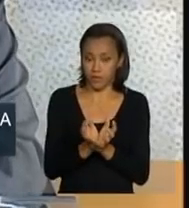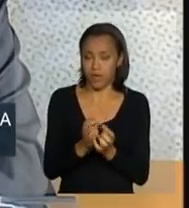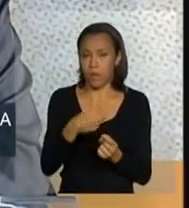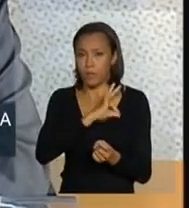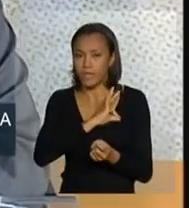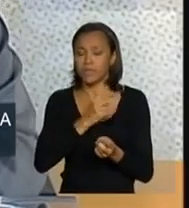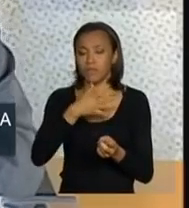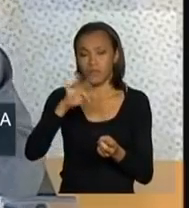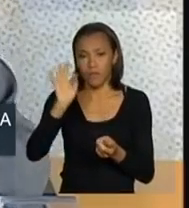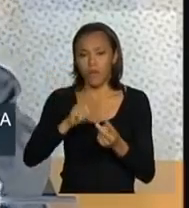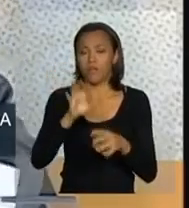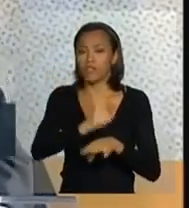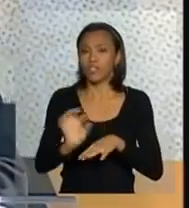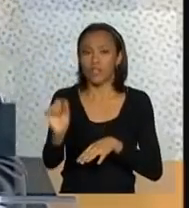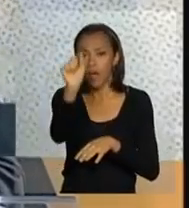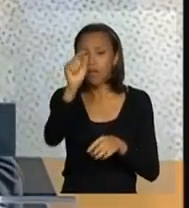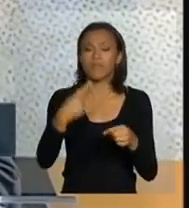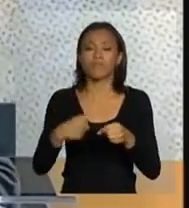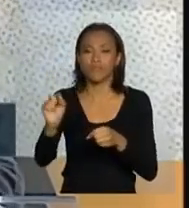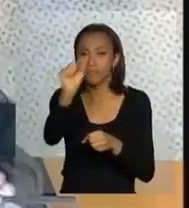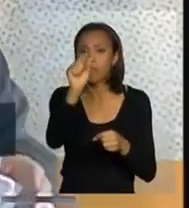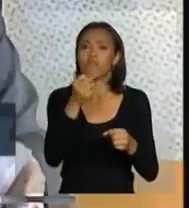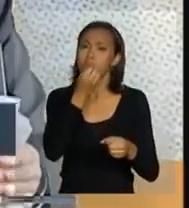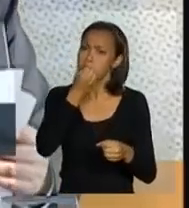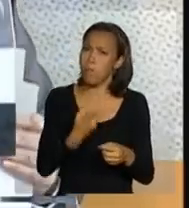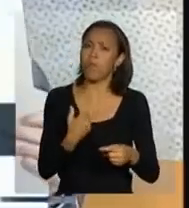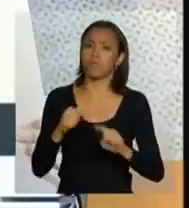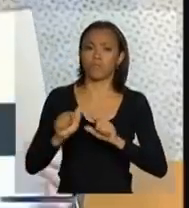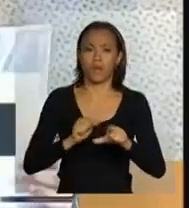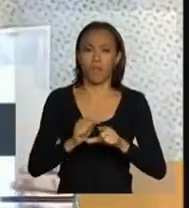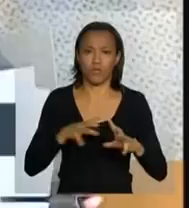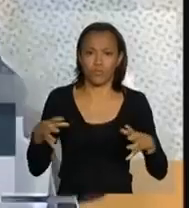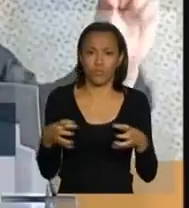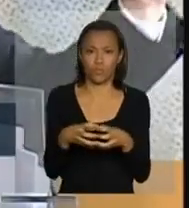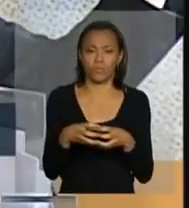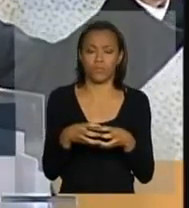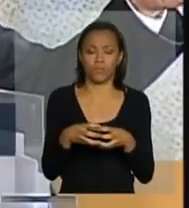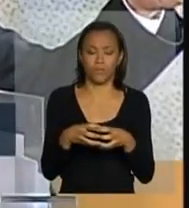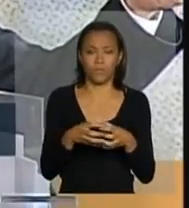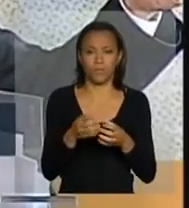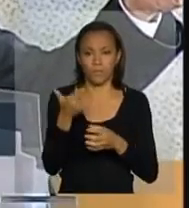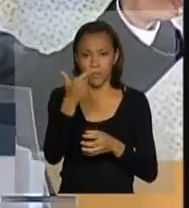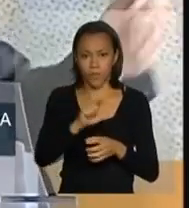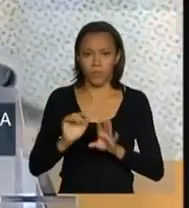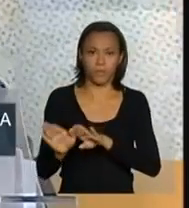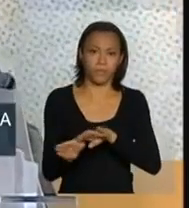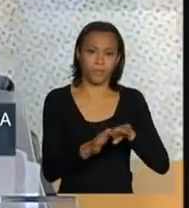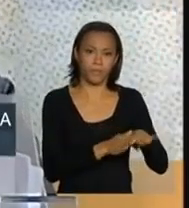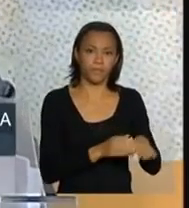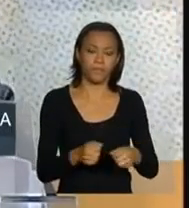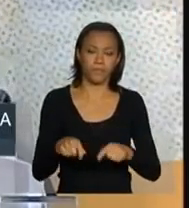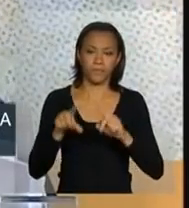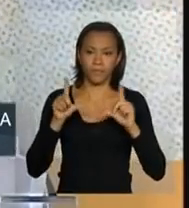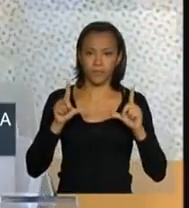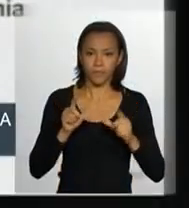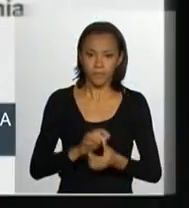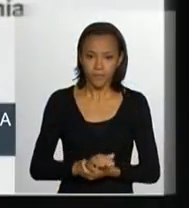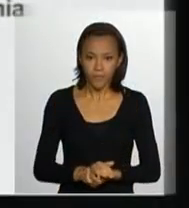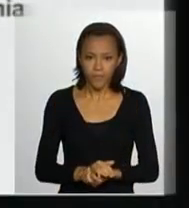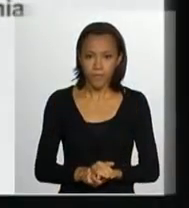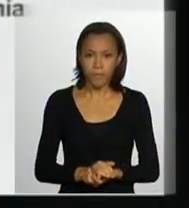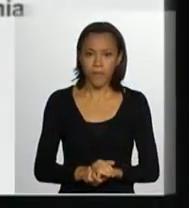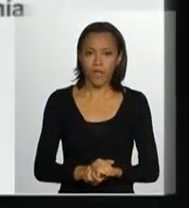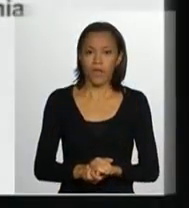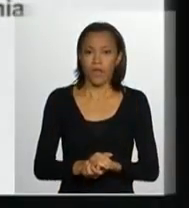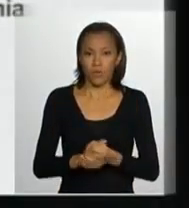já ver de imediato, foi extremamente positivo. Podem passar o slide. As operações